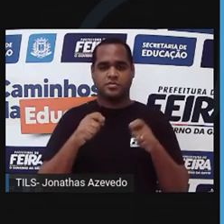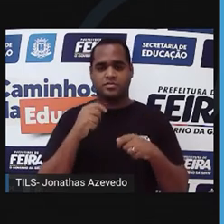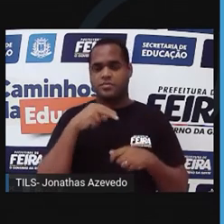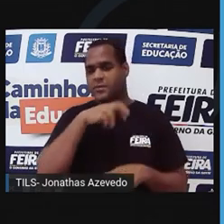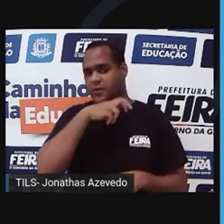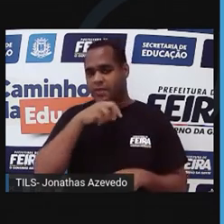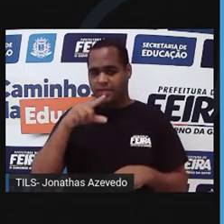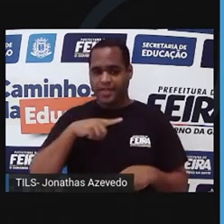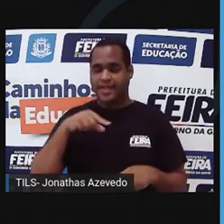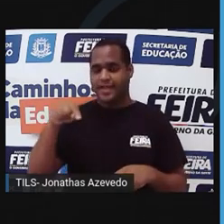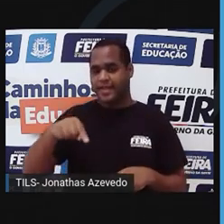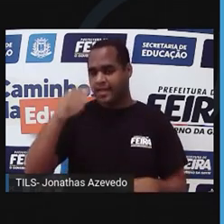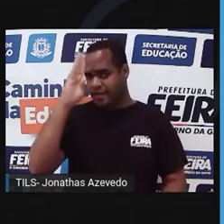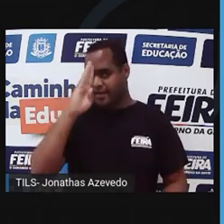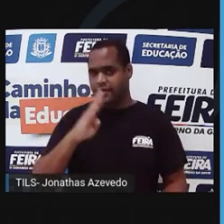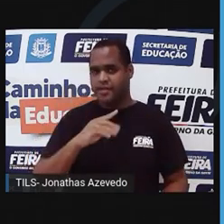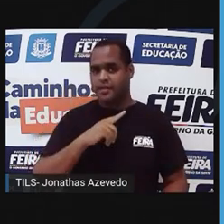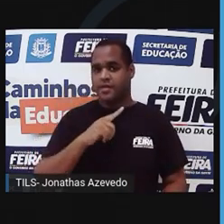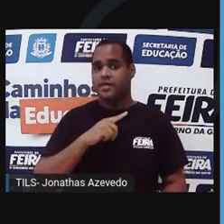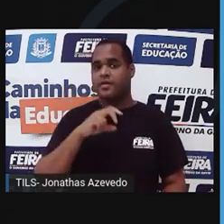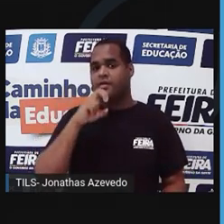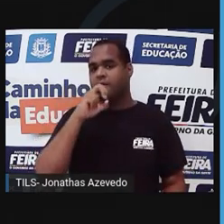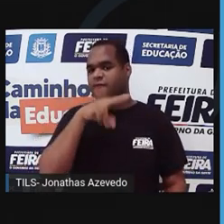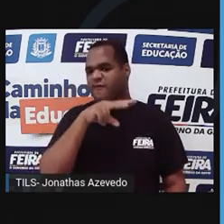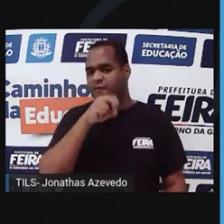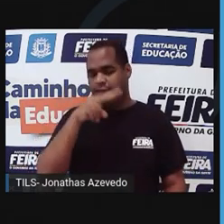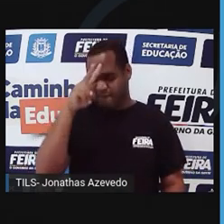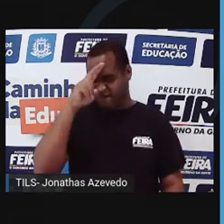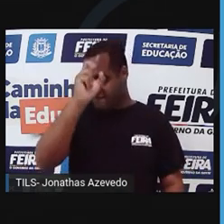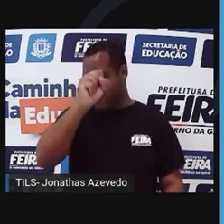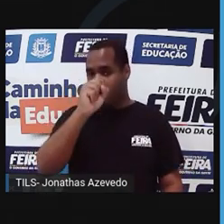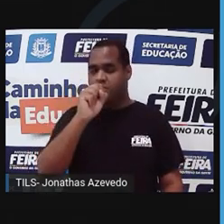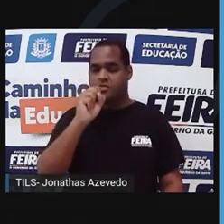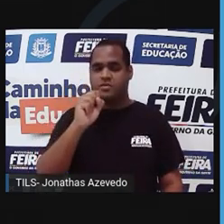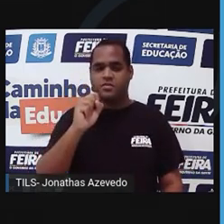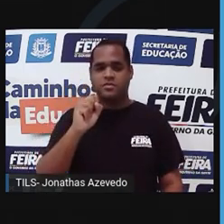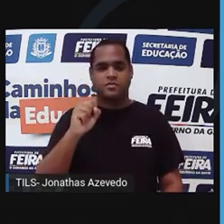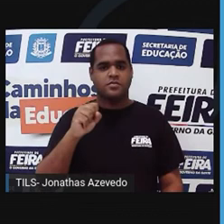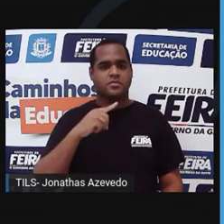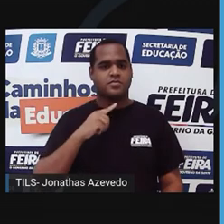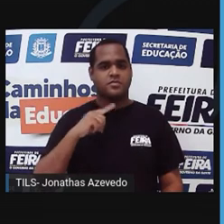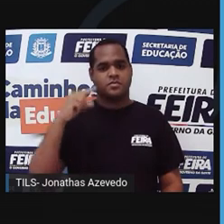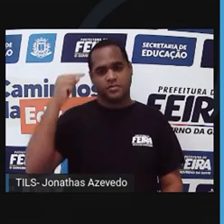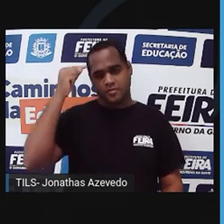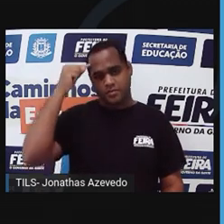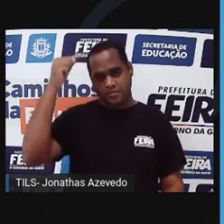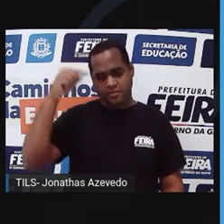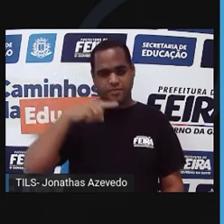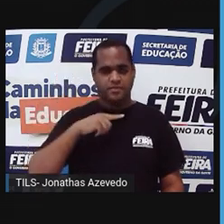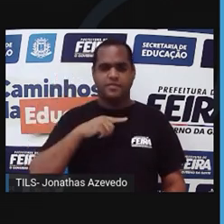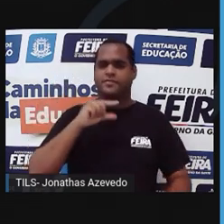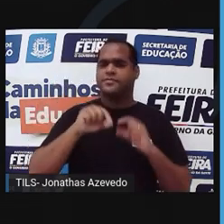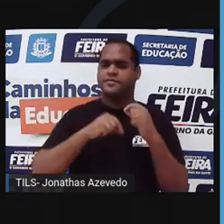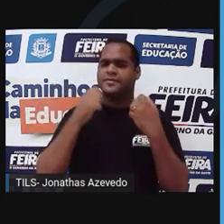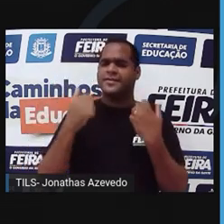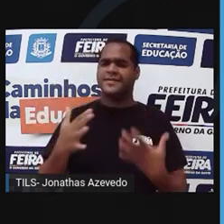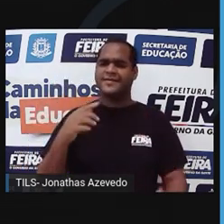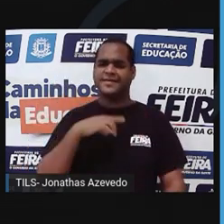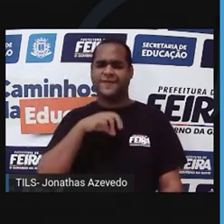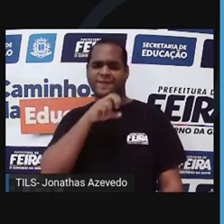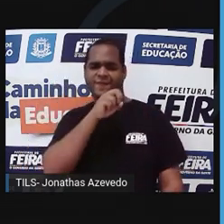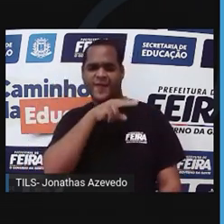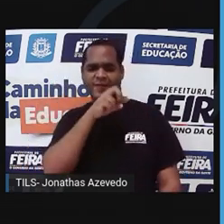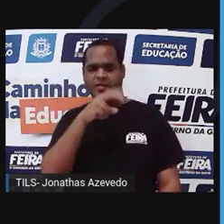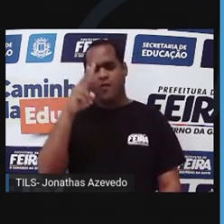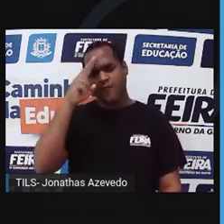da costa, porém, o seu veneno é muito mais potente. E questionou-se, né? O que será? O que esse veneno